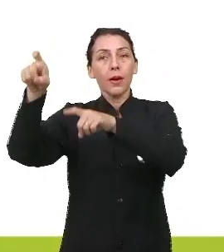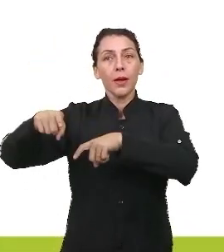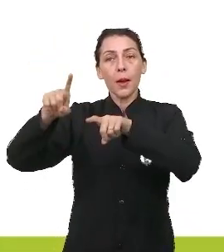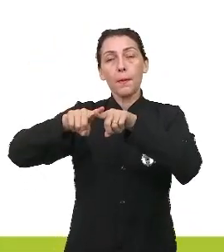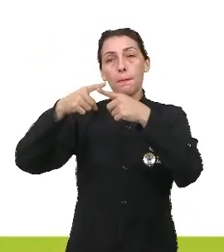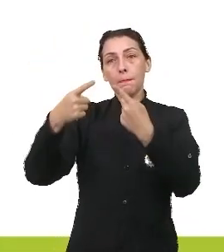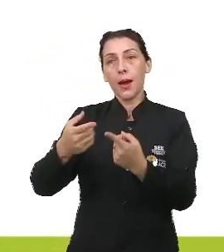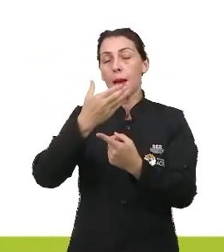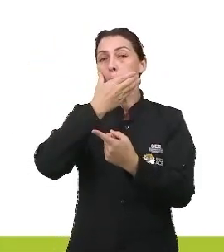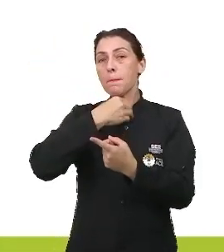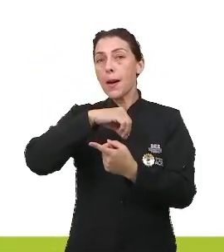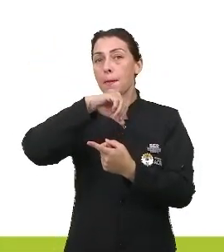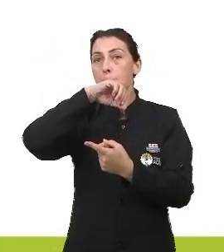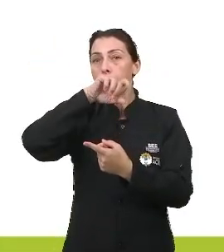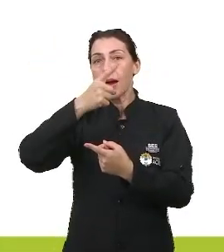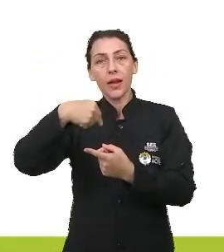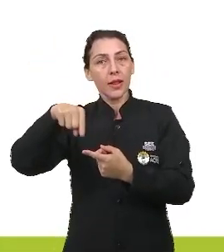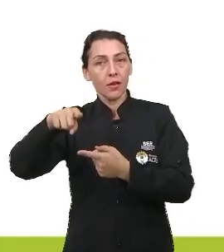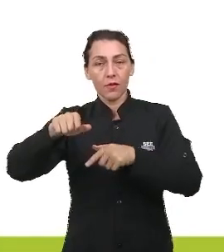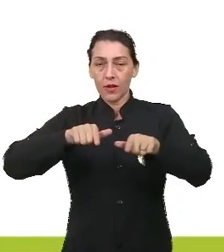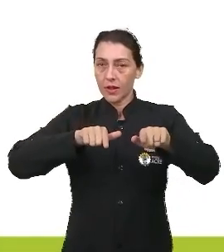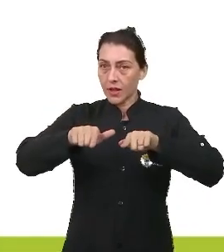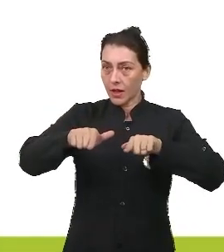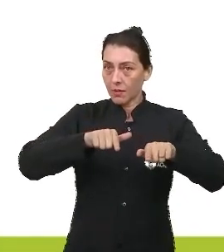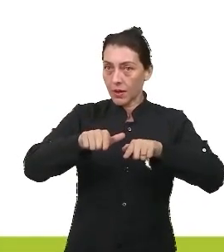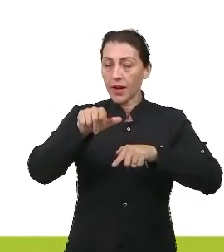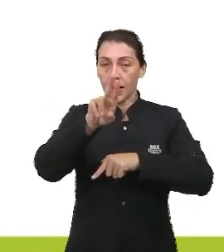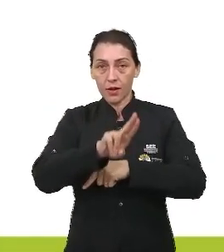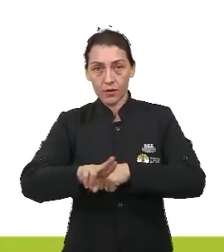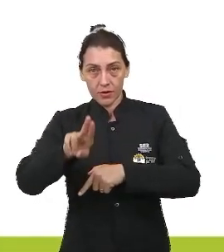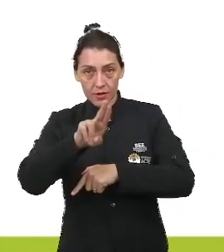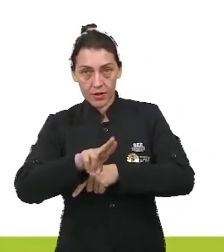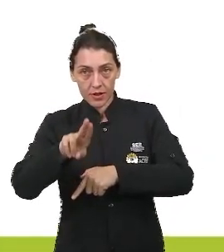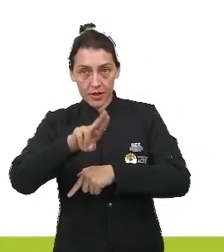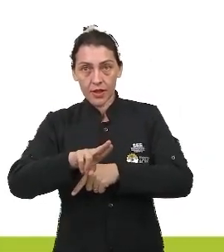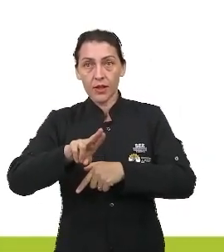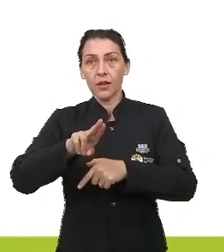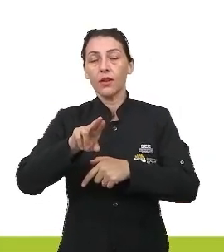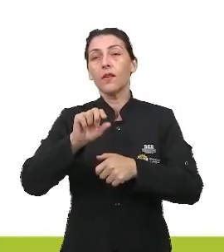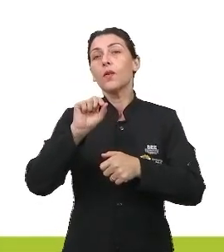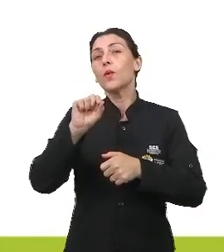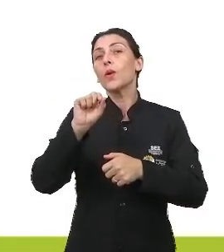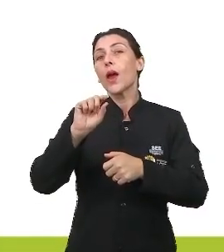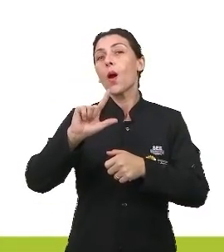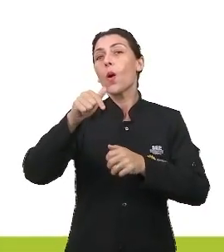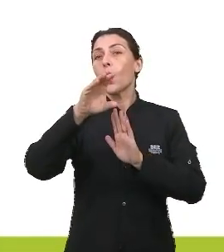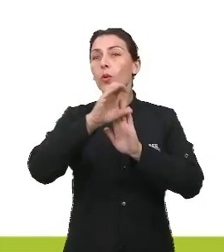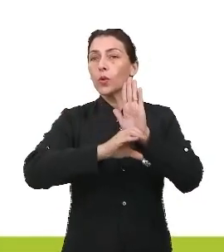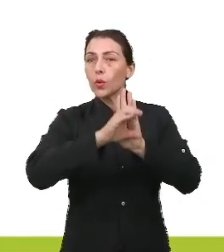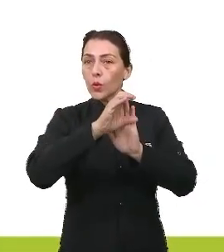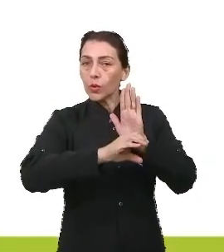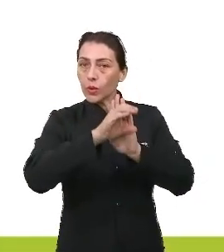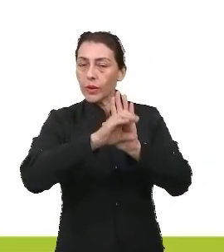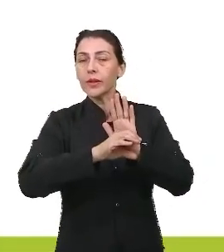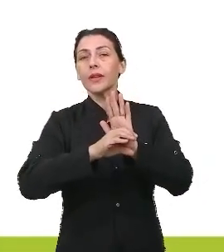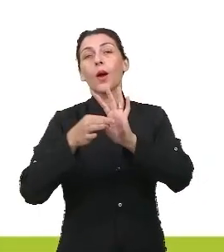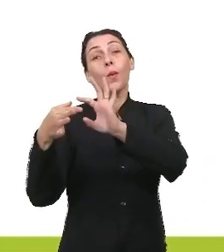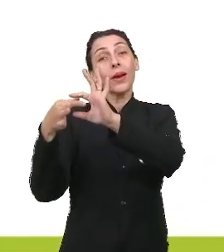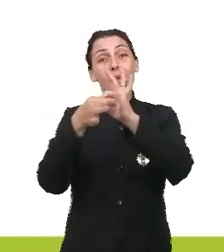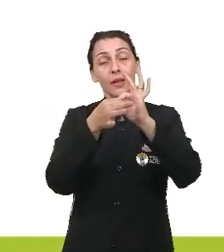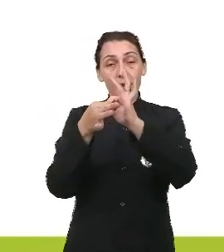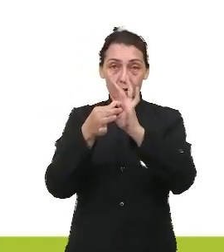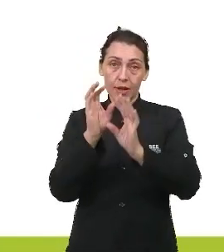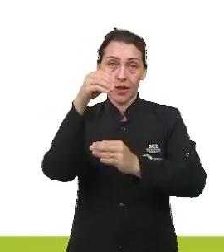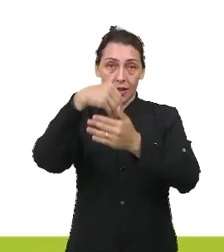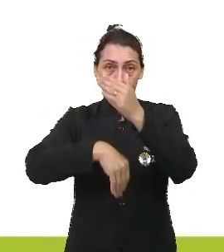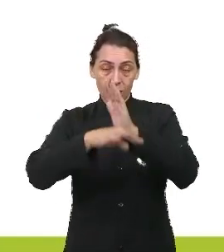papai não foi trabalhar. Obviamente, ele está utilizando, né? Fazendo aí, que é um outro conteúdo, uma intersextualidade